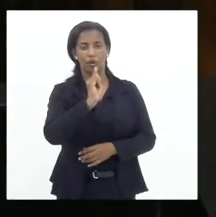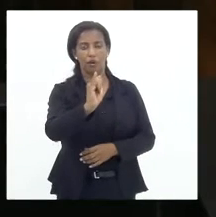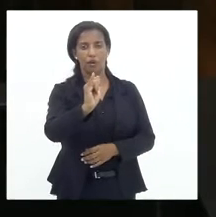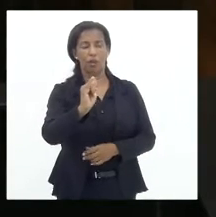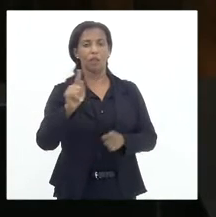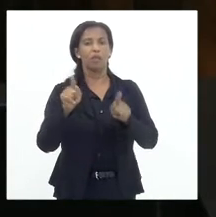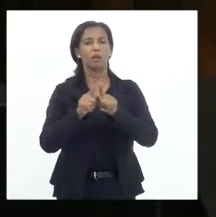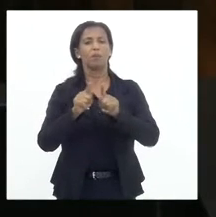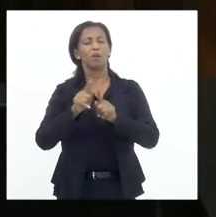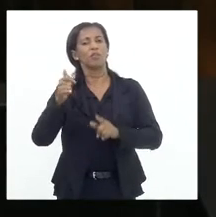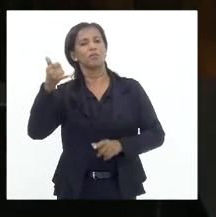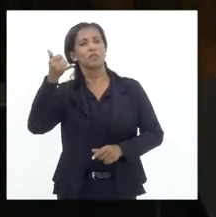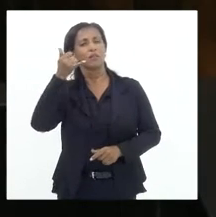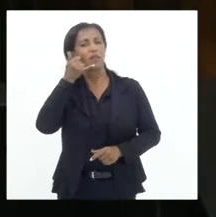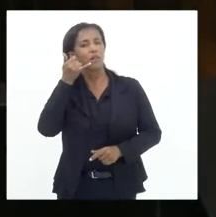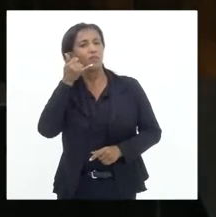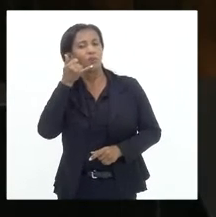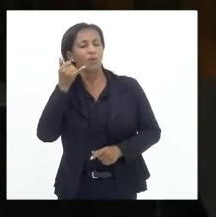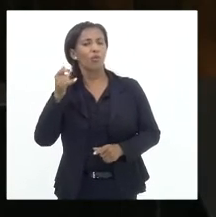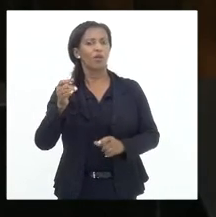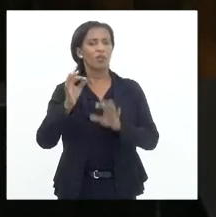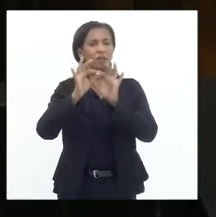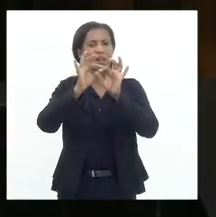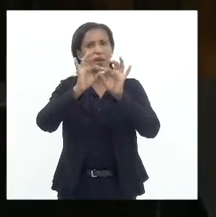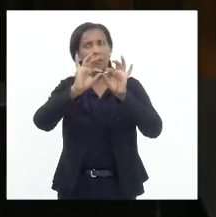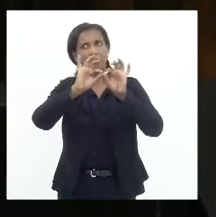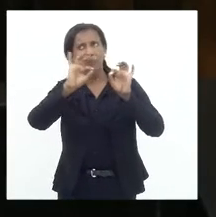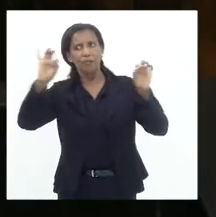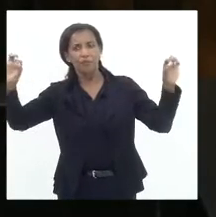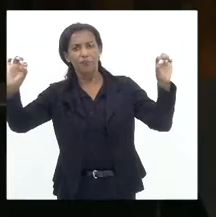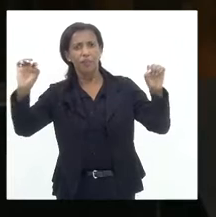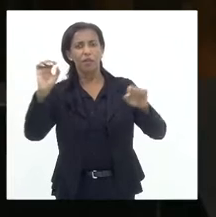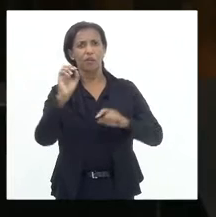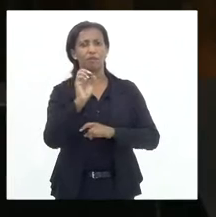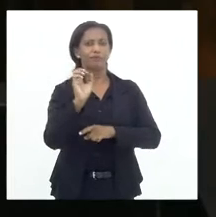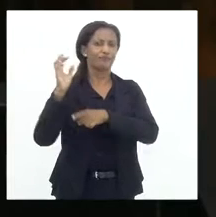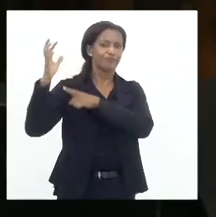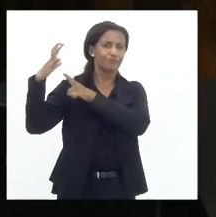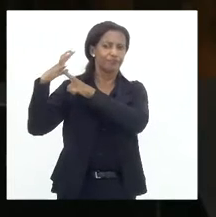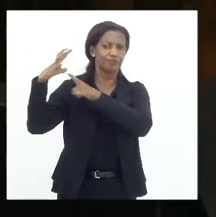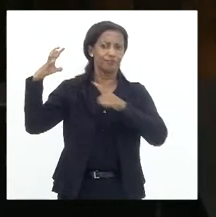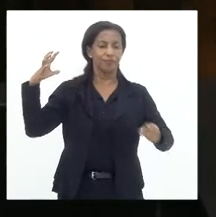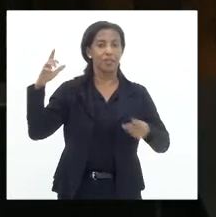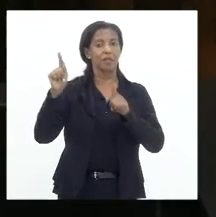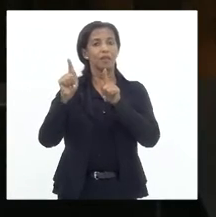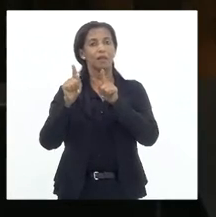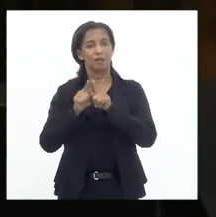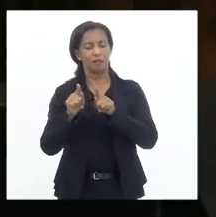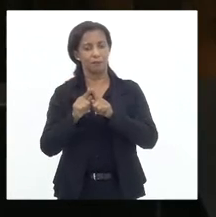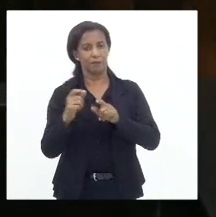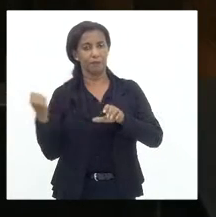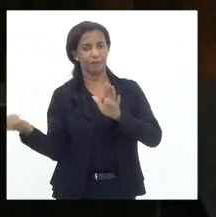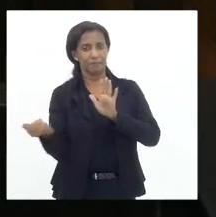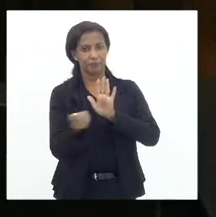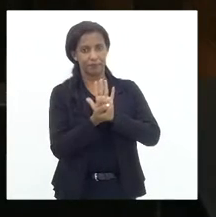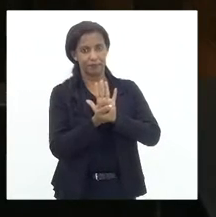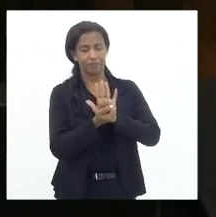telefonia, cabos de TV a cabo. Hoje,